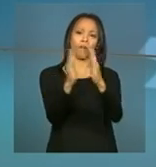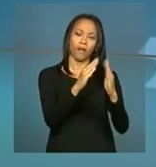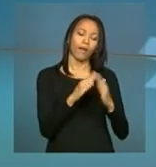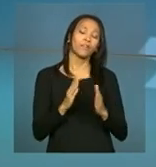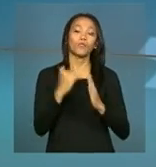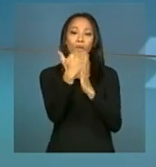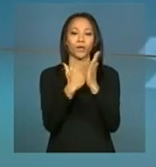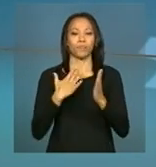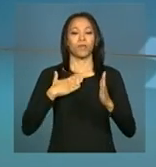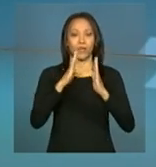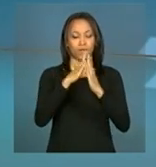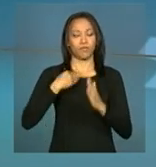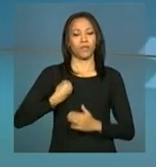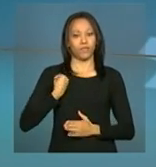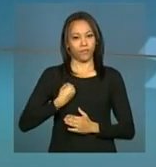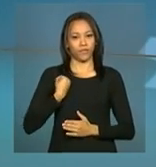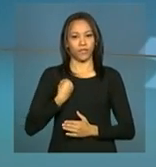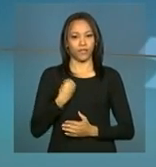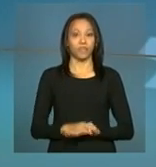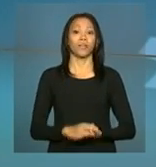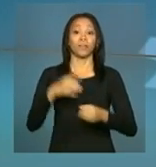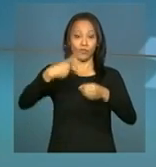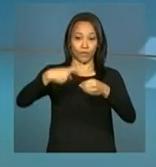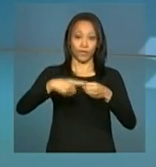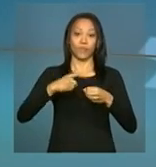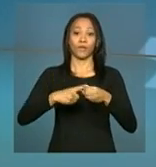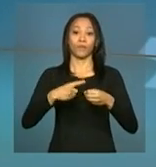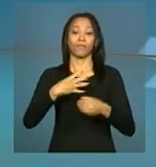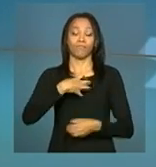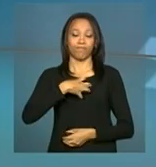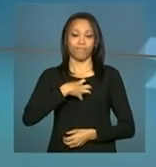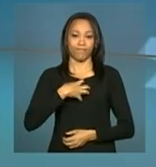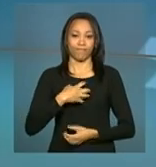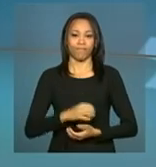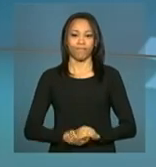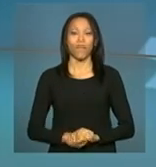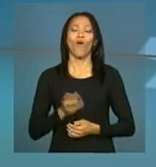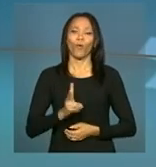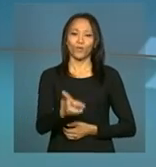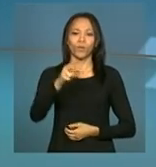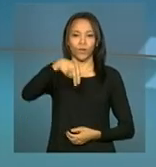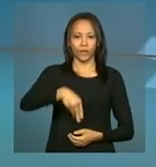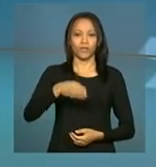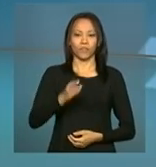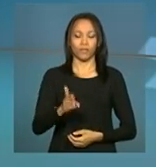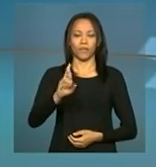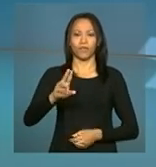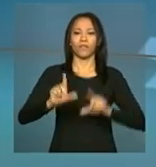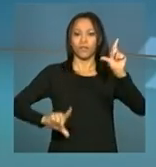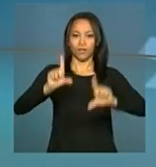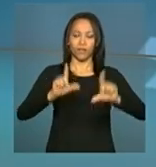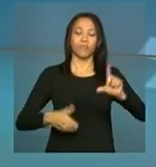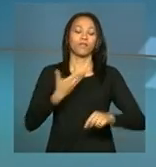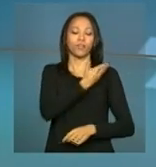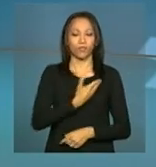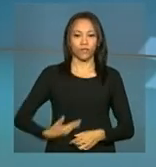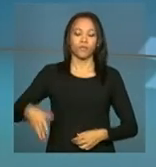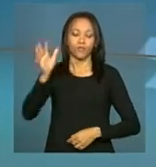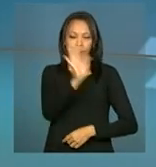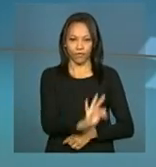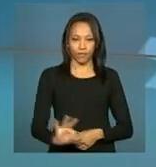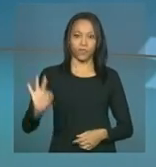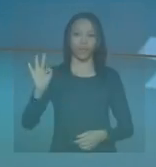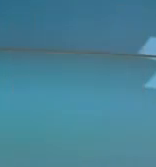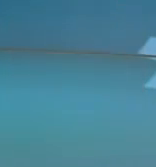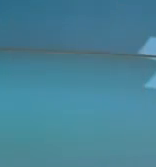programa Minha Casa Minha Vida direto de vitória da conquista na Bahia. Continue com a gente aqui na NBR, a TV do